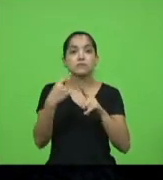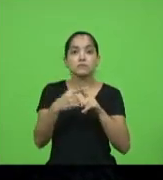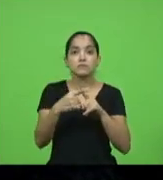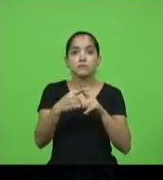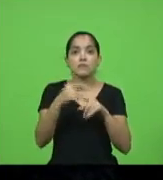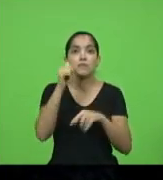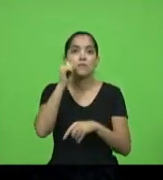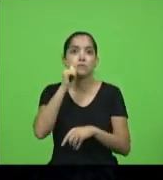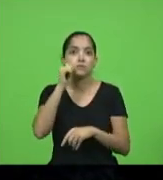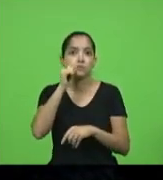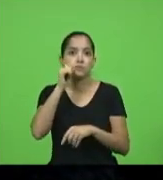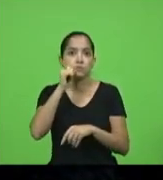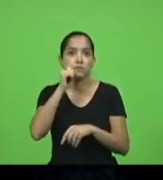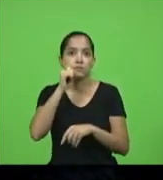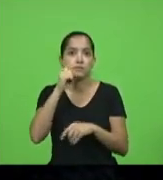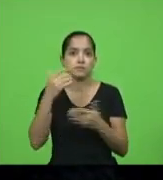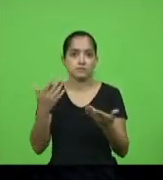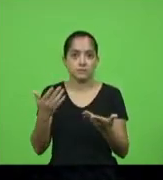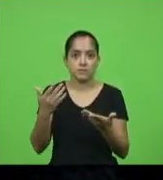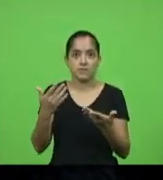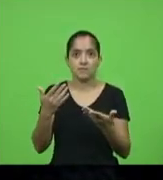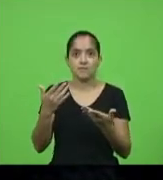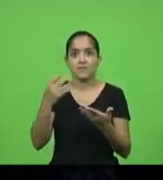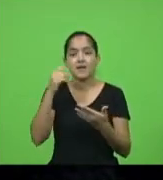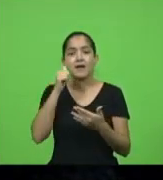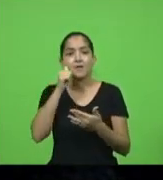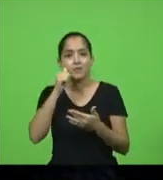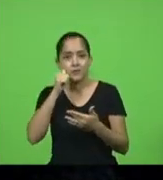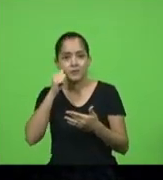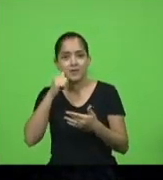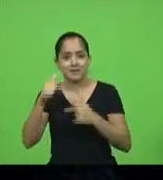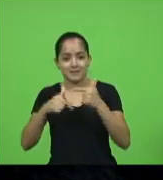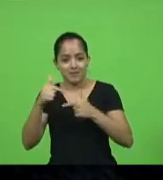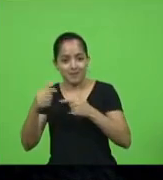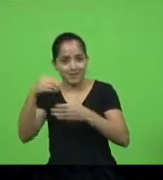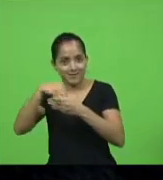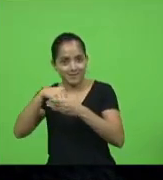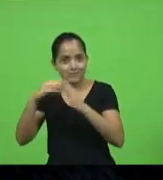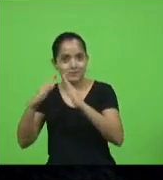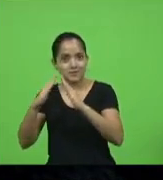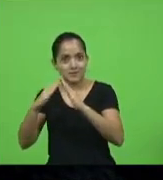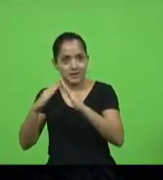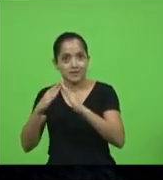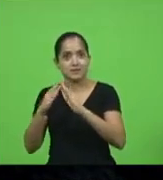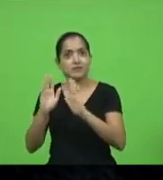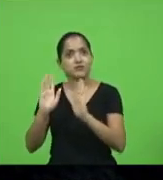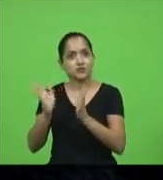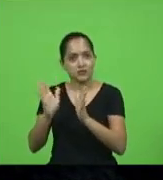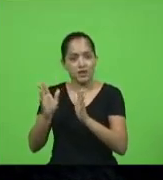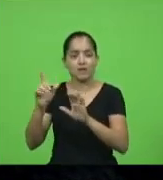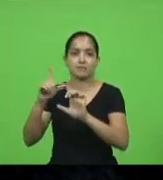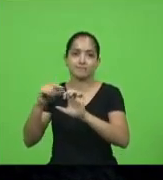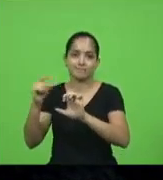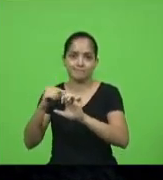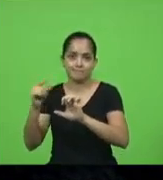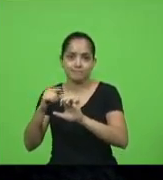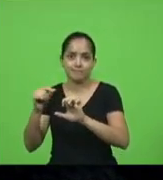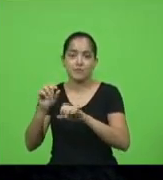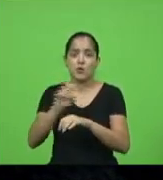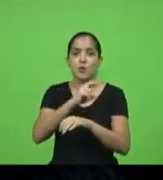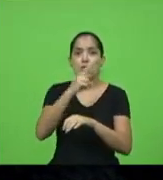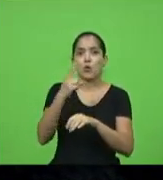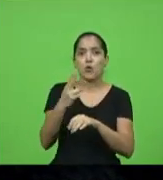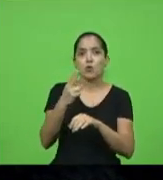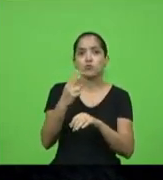elas a própria dona de casa já é uma empreendedora né dona de casa muitas vezes hoje mães solteiras né ou mães